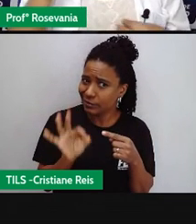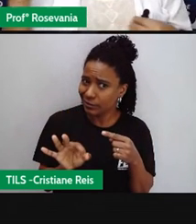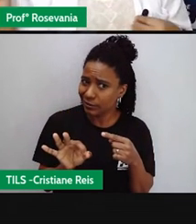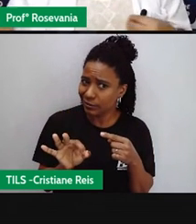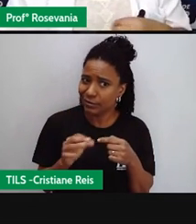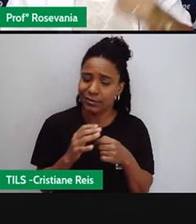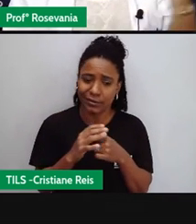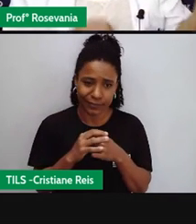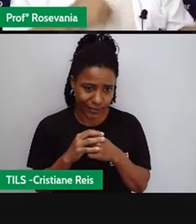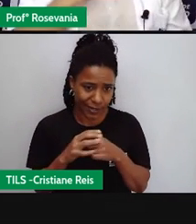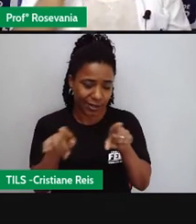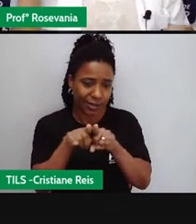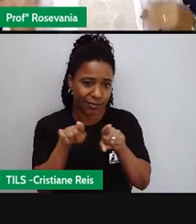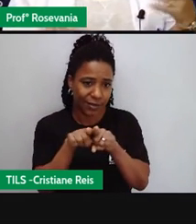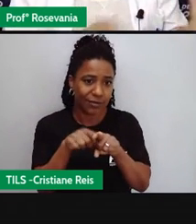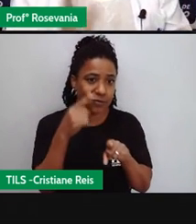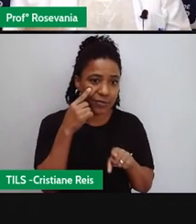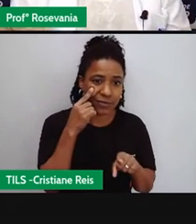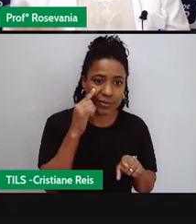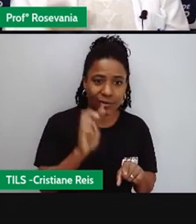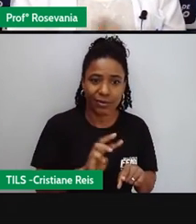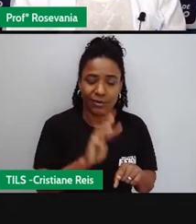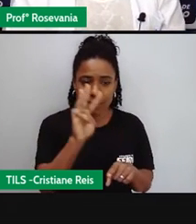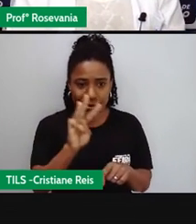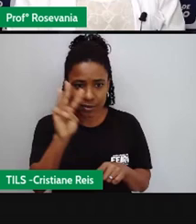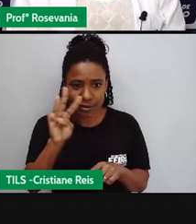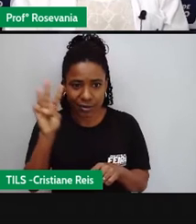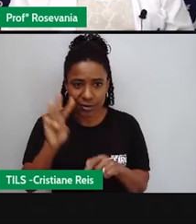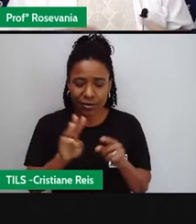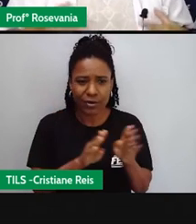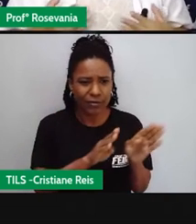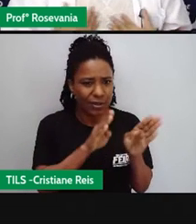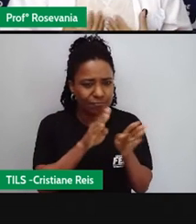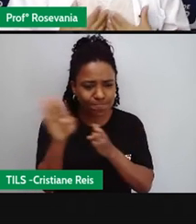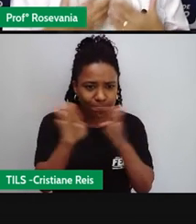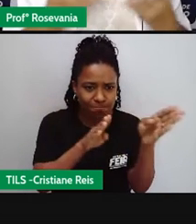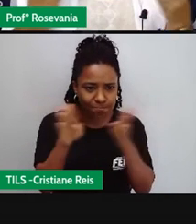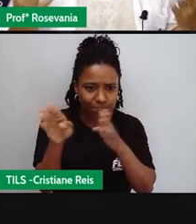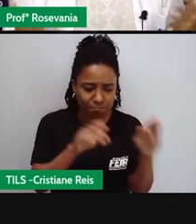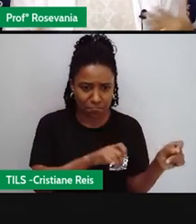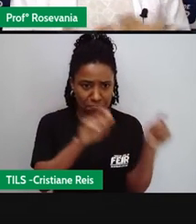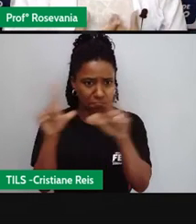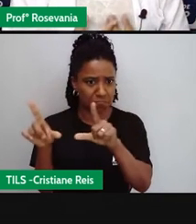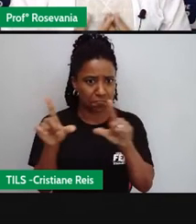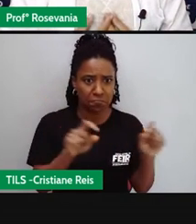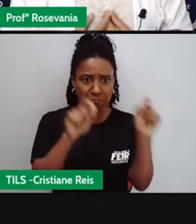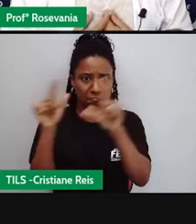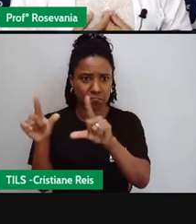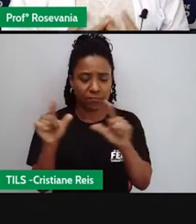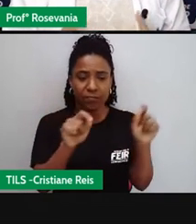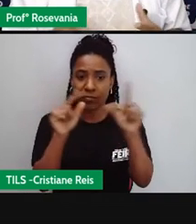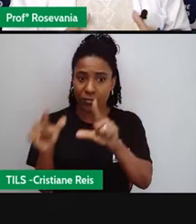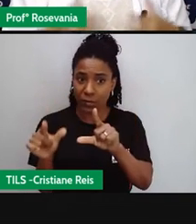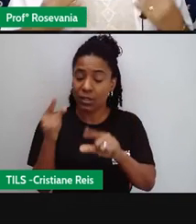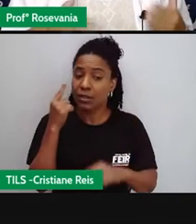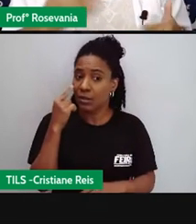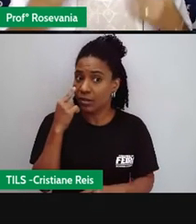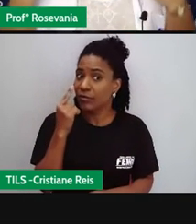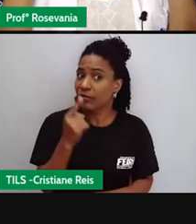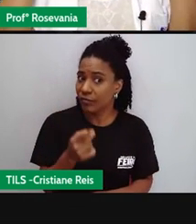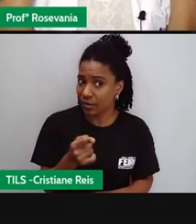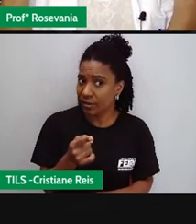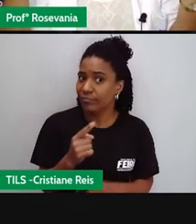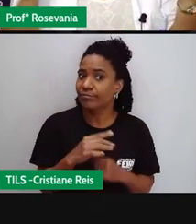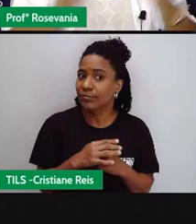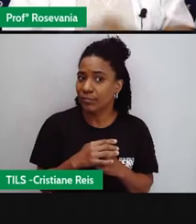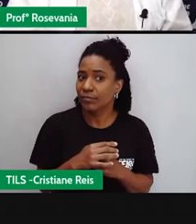sendo direcionado várias vezes para várias páginas, então, a forma como você usa ali aquela página também já é